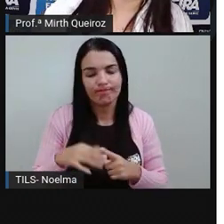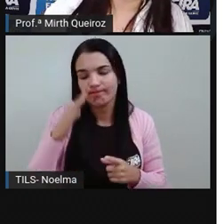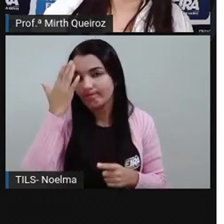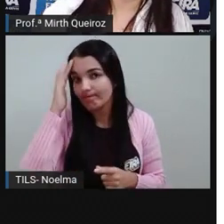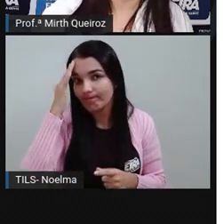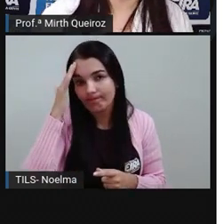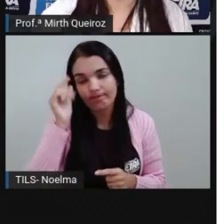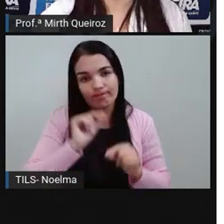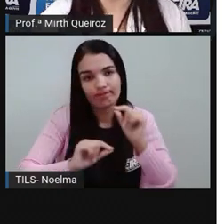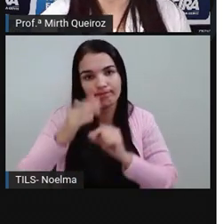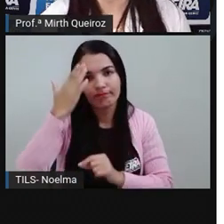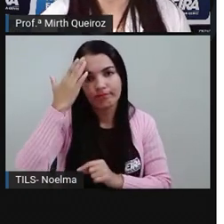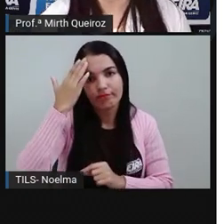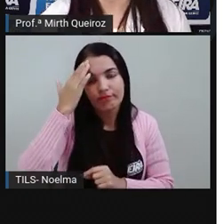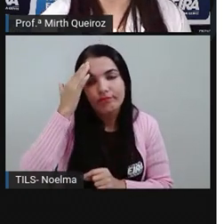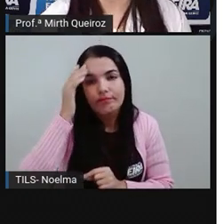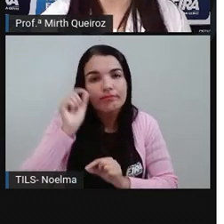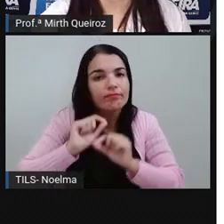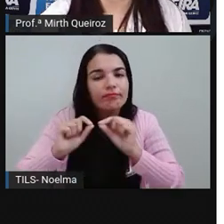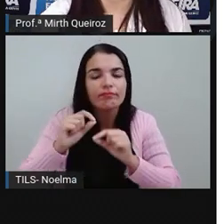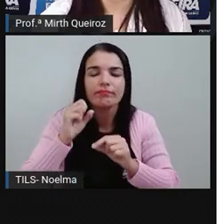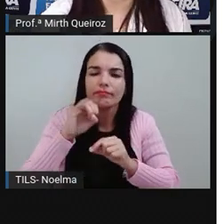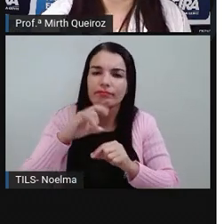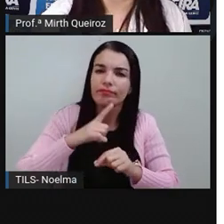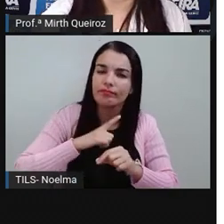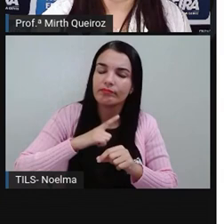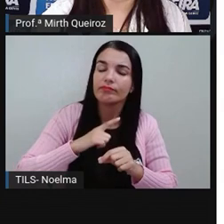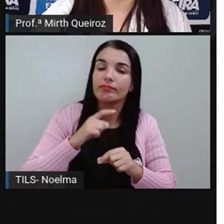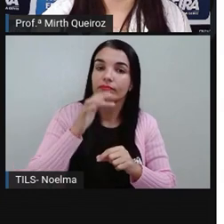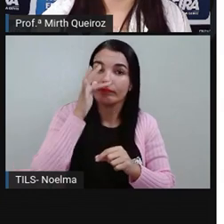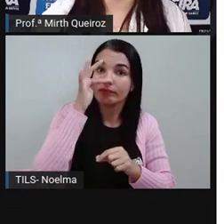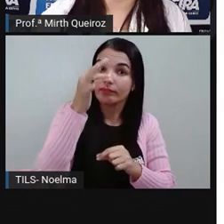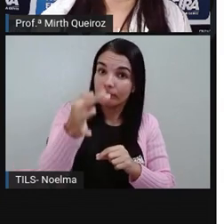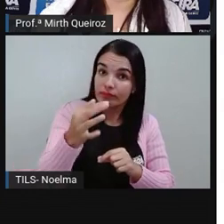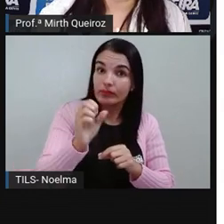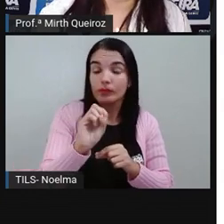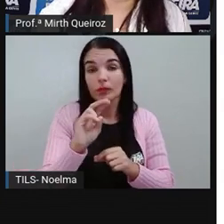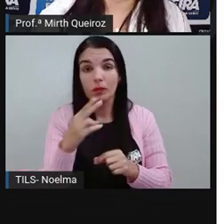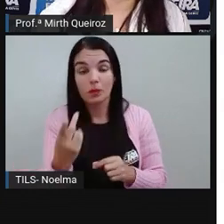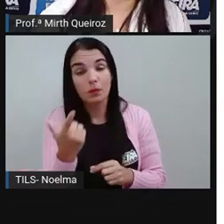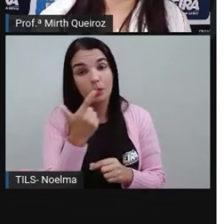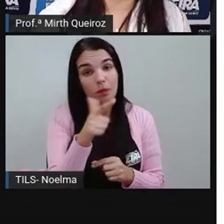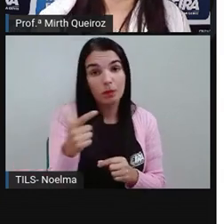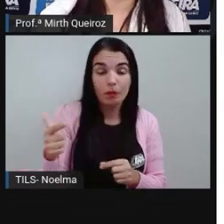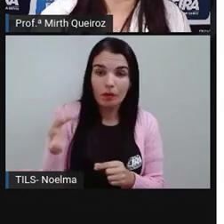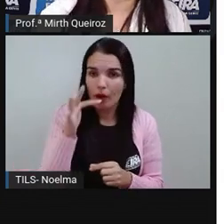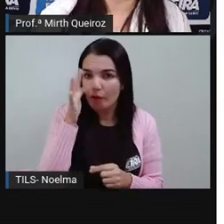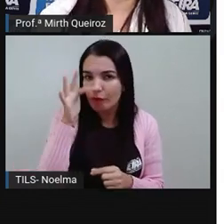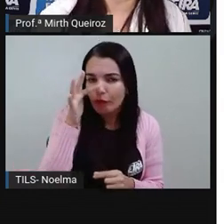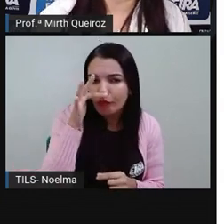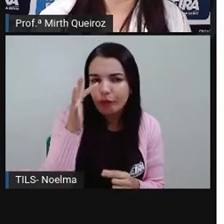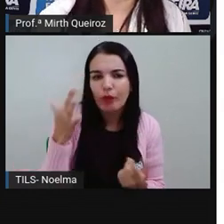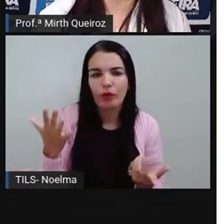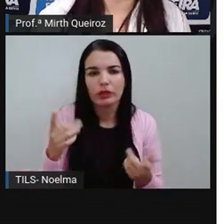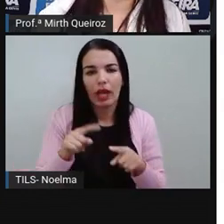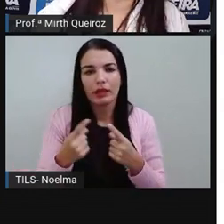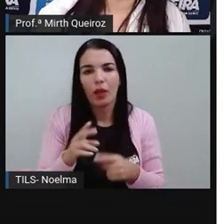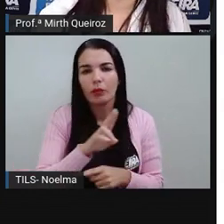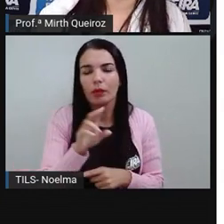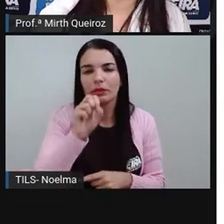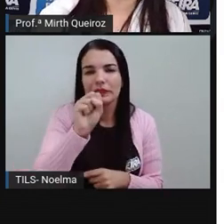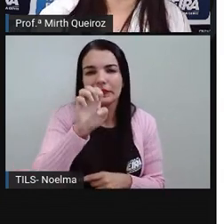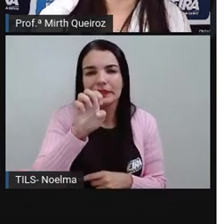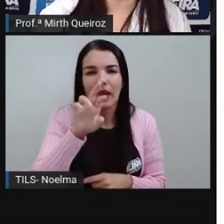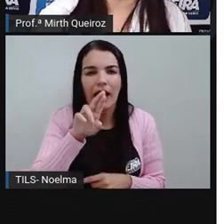haverá ou não. Devido às ações do homem sobre a natureza. Então, essa palavra será, ela se repete